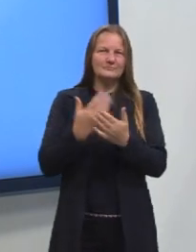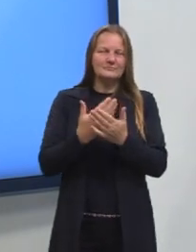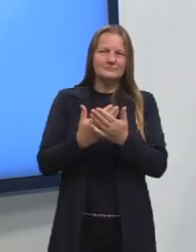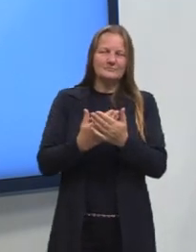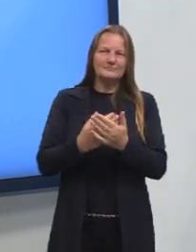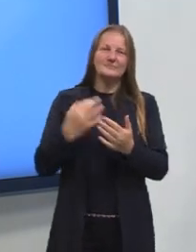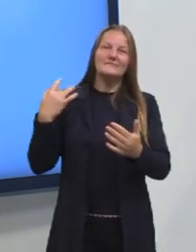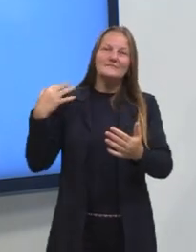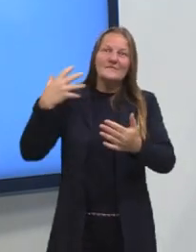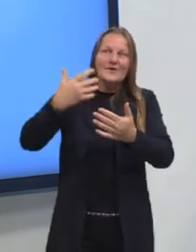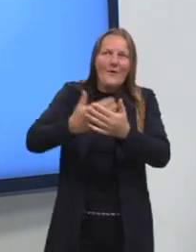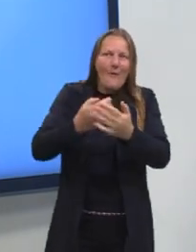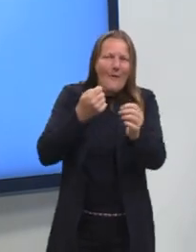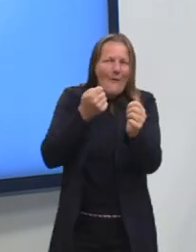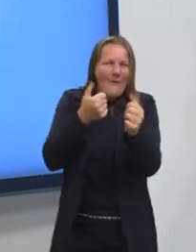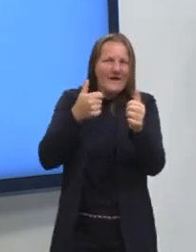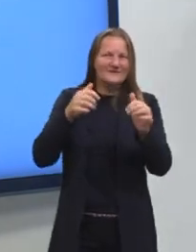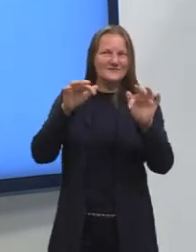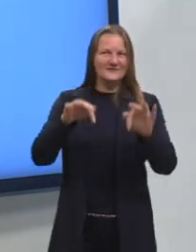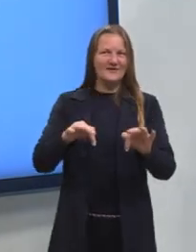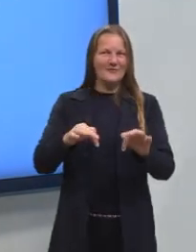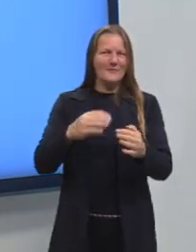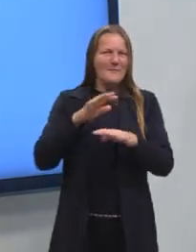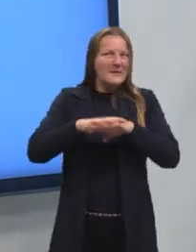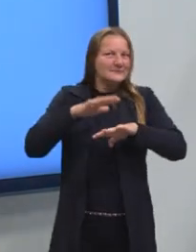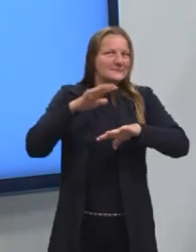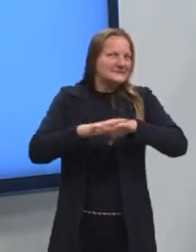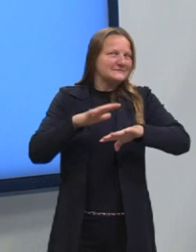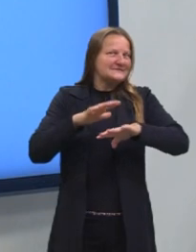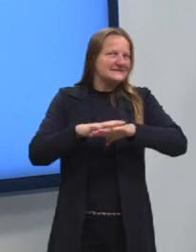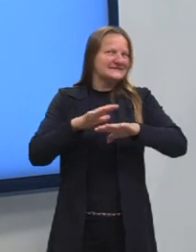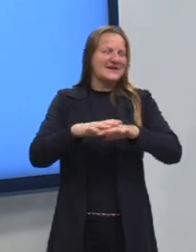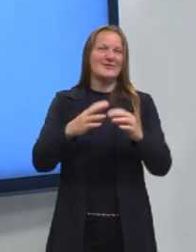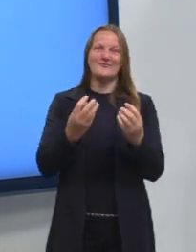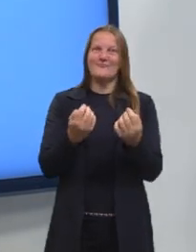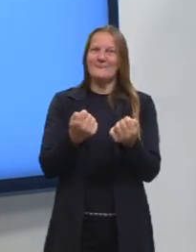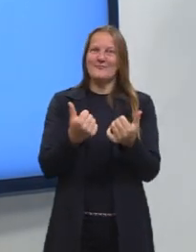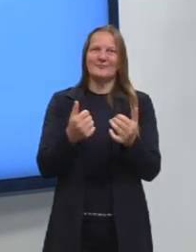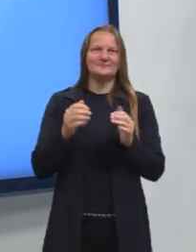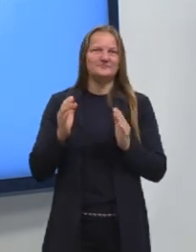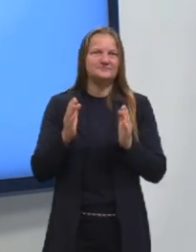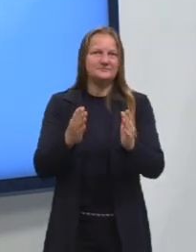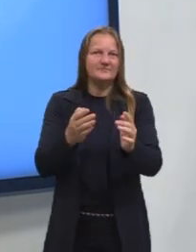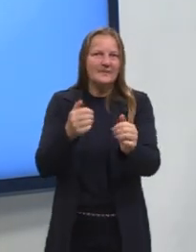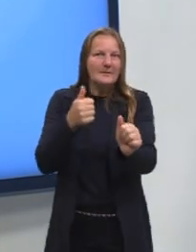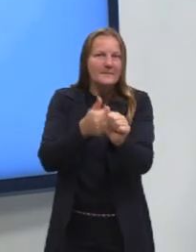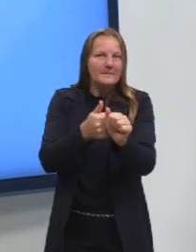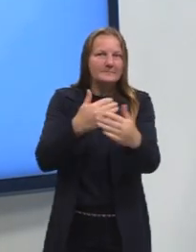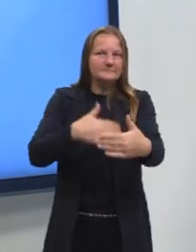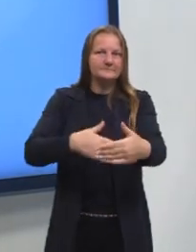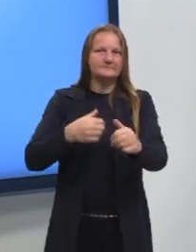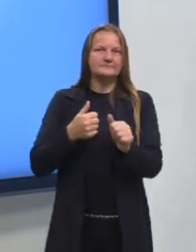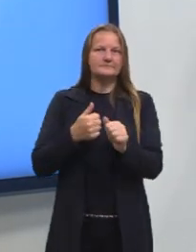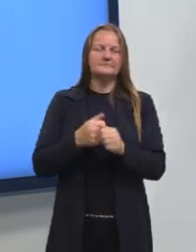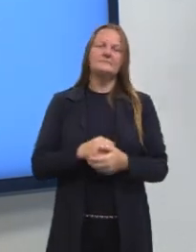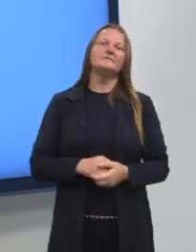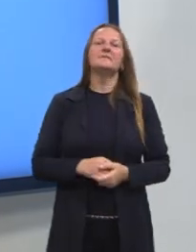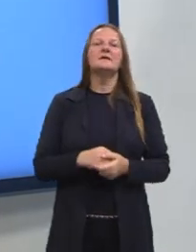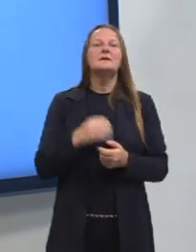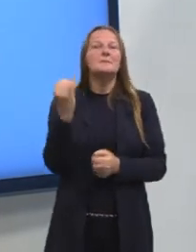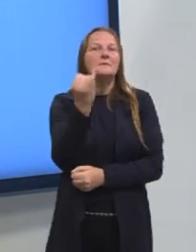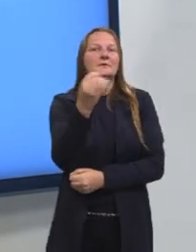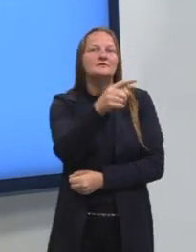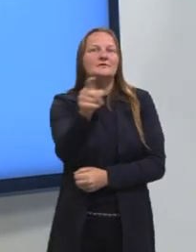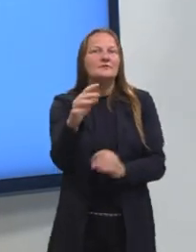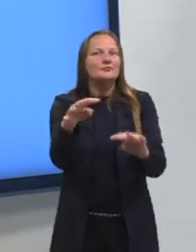Essa reta final está cheia de aulas de matemática, então é importante que vocês estejam acompanhando todas elas.